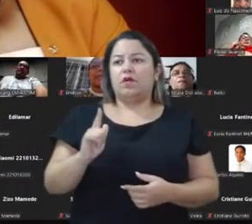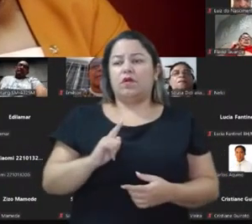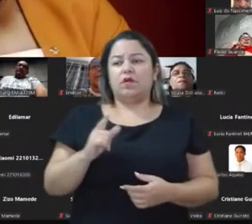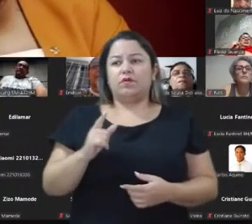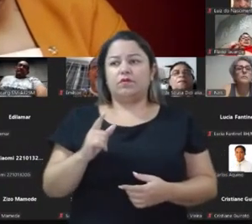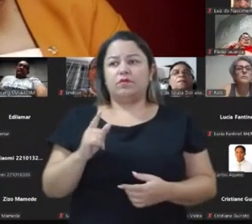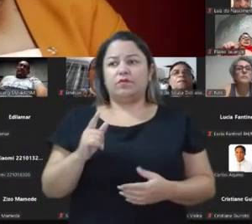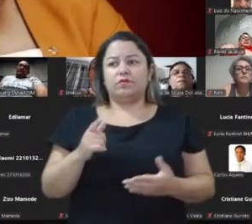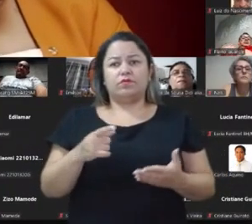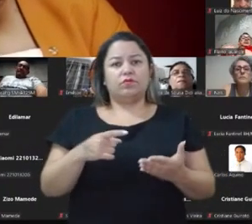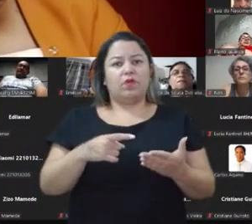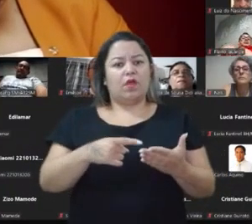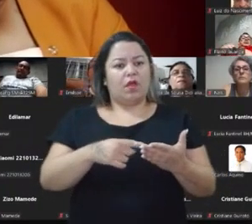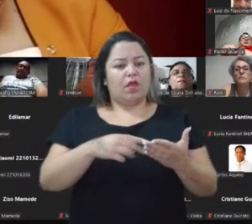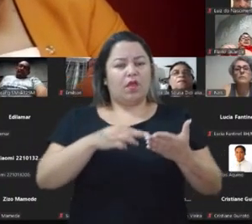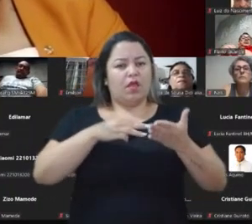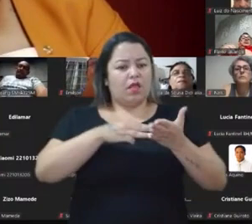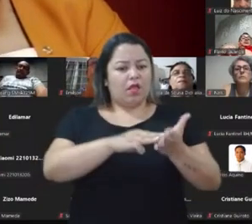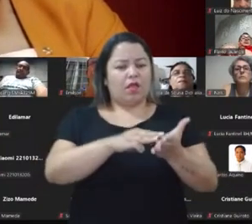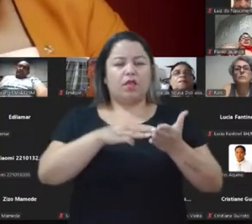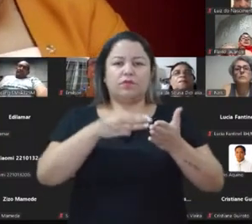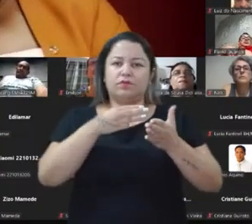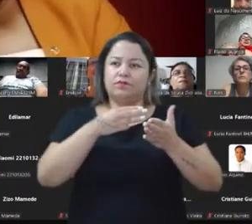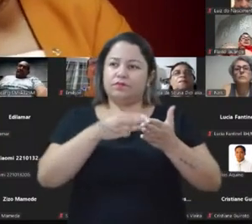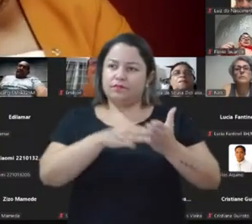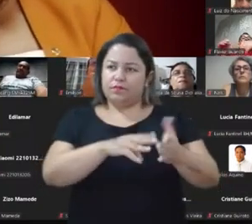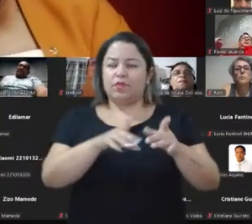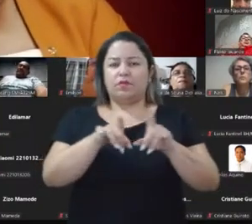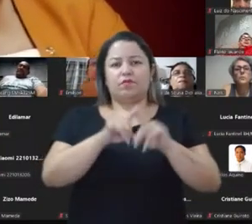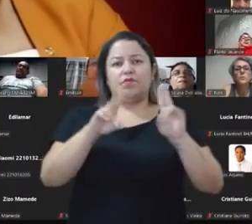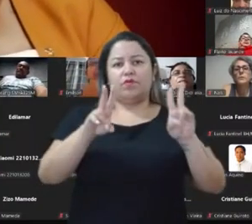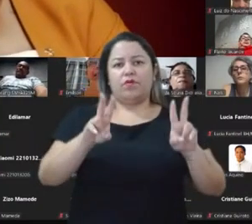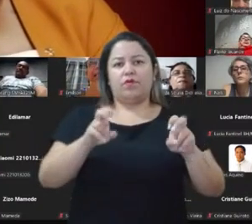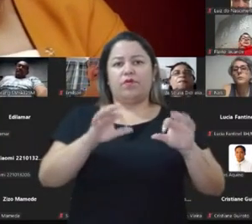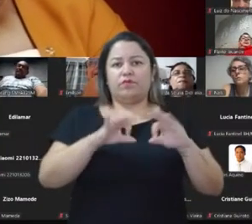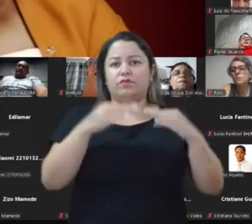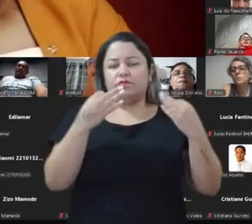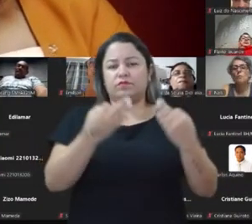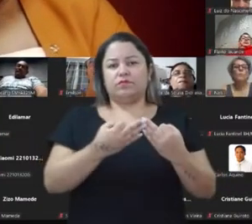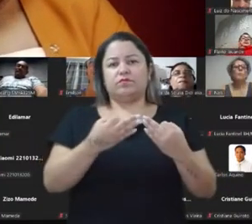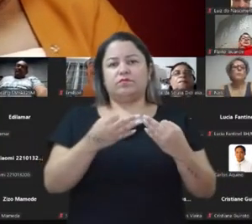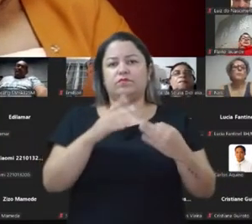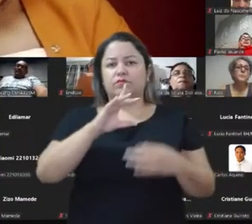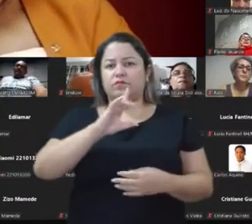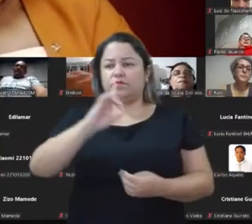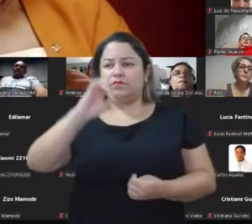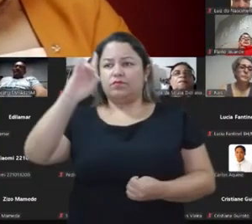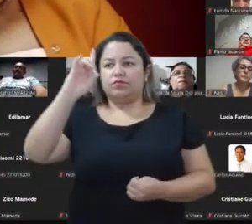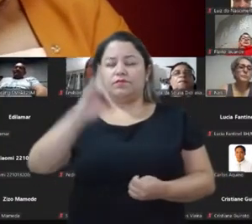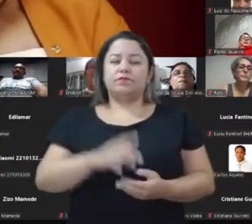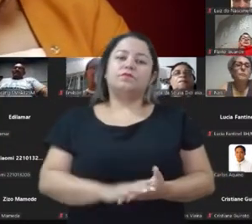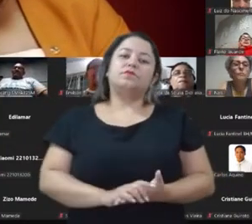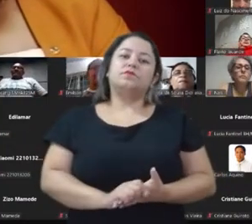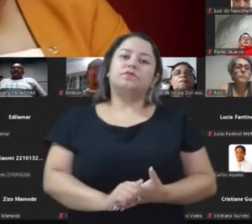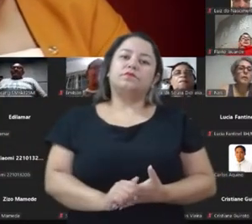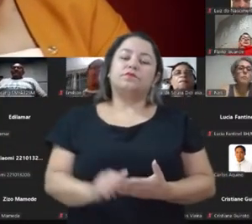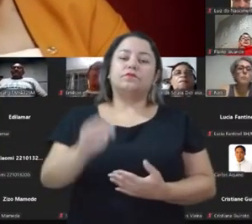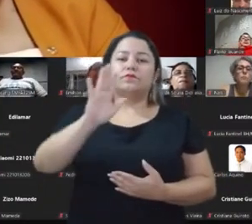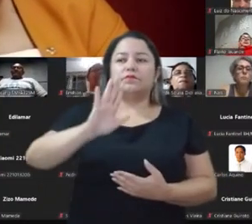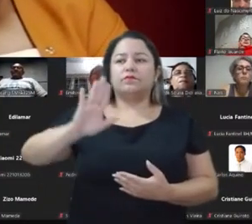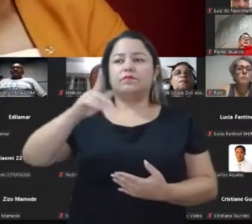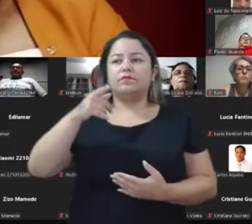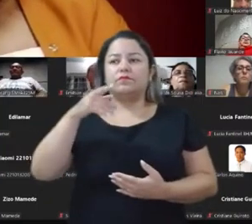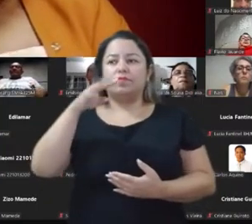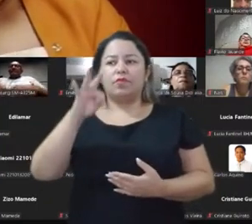uns conteúdos no WhatsApp dela falando de família, de Deus, de que candidatos do PT